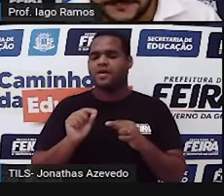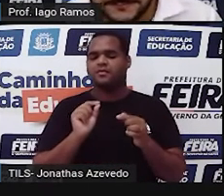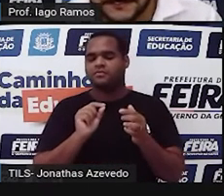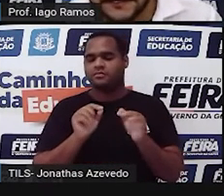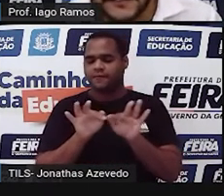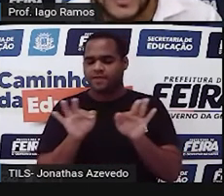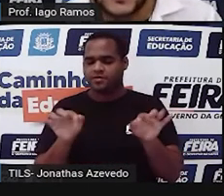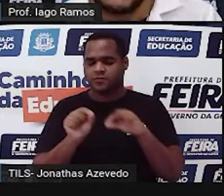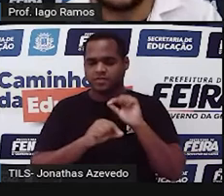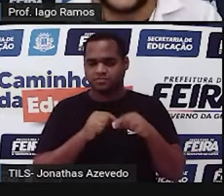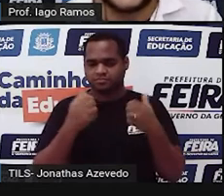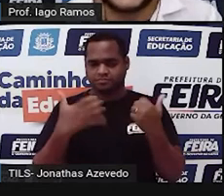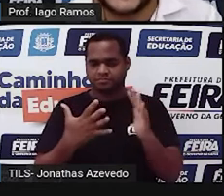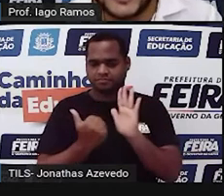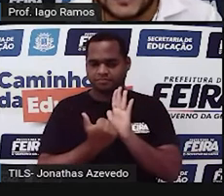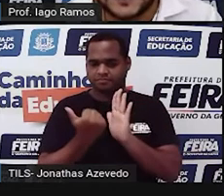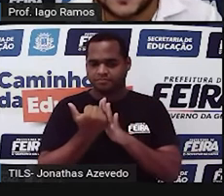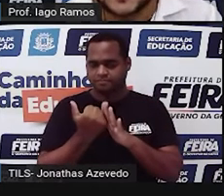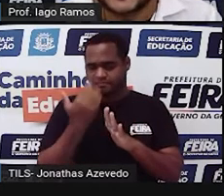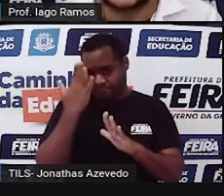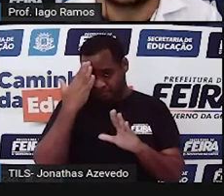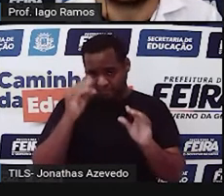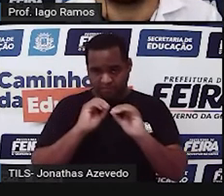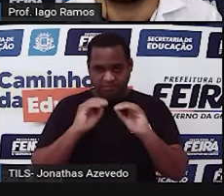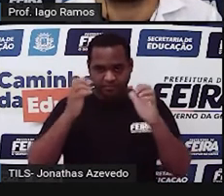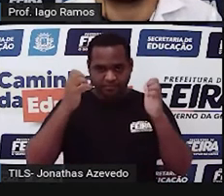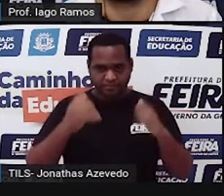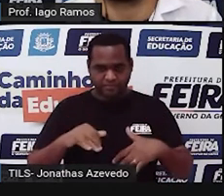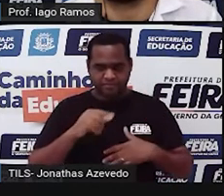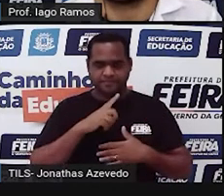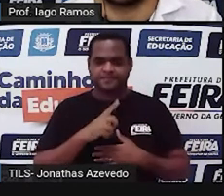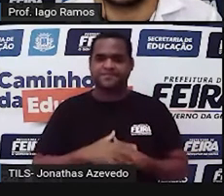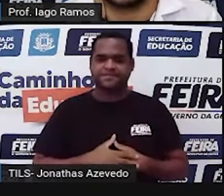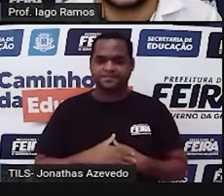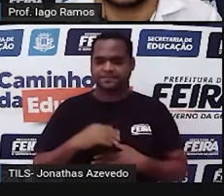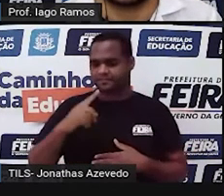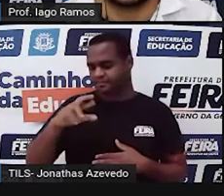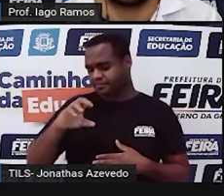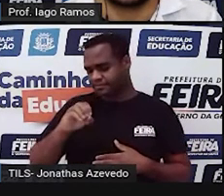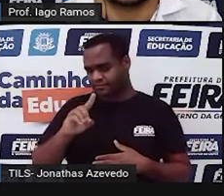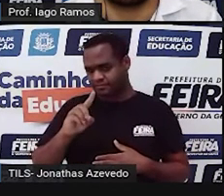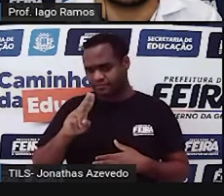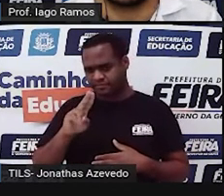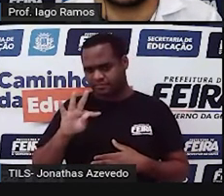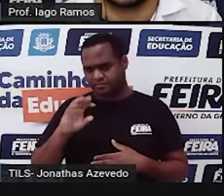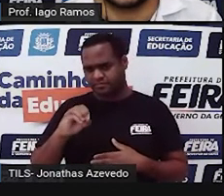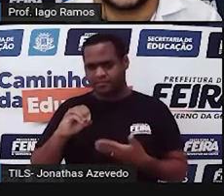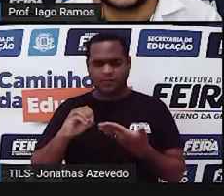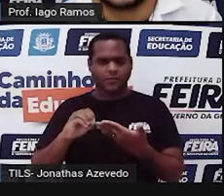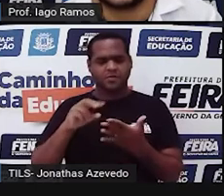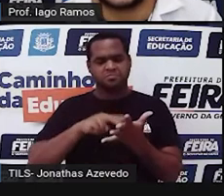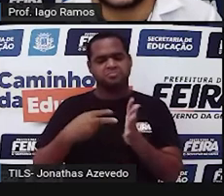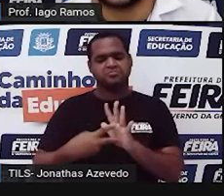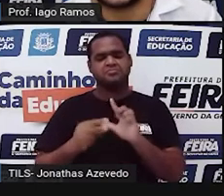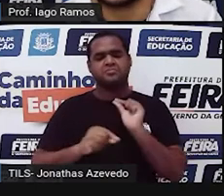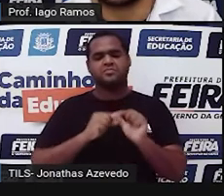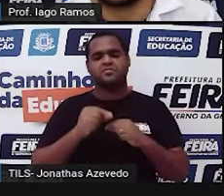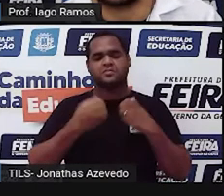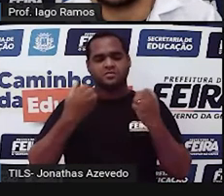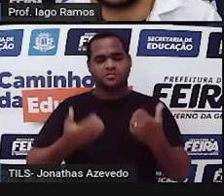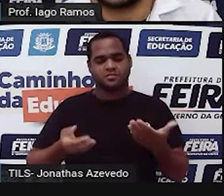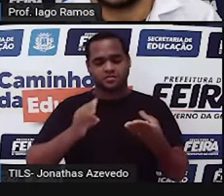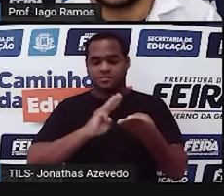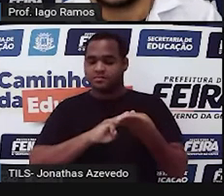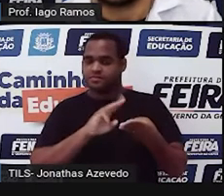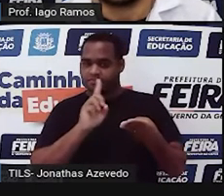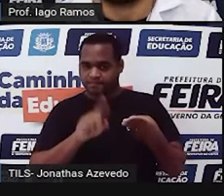frase? Mas vamos entender? Produto. O que é que significa produto? Na matemática,